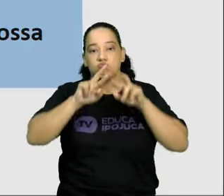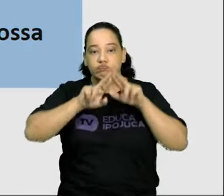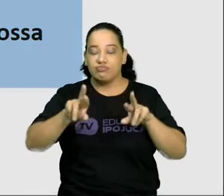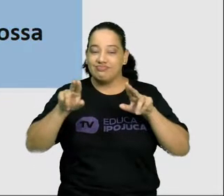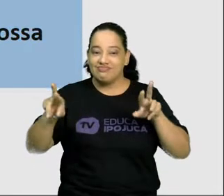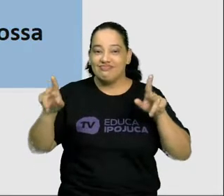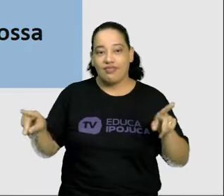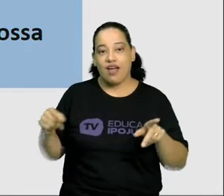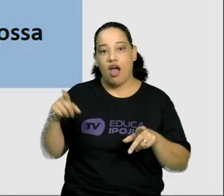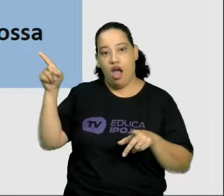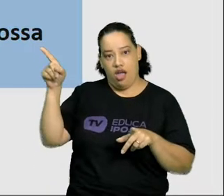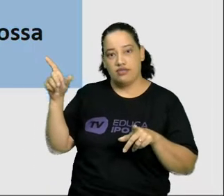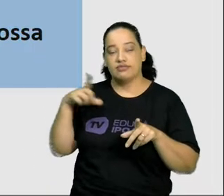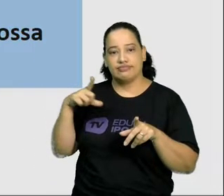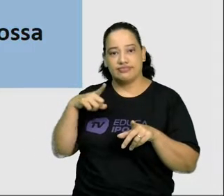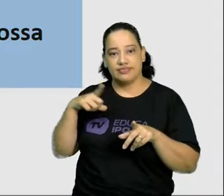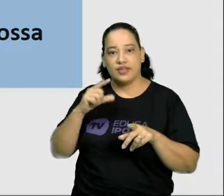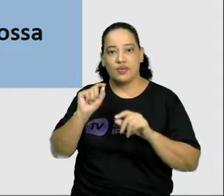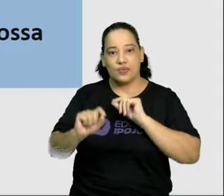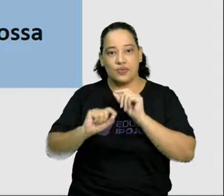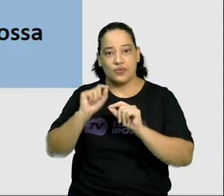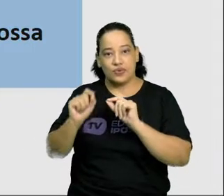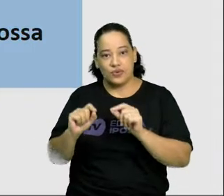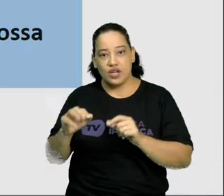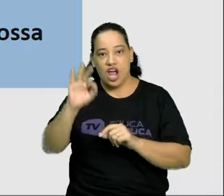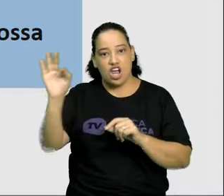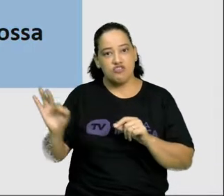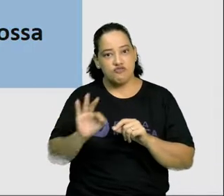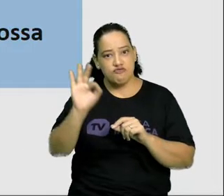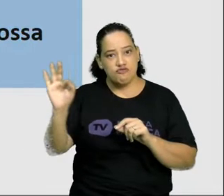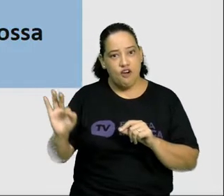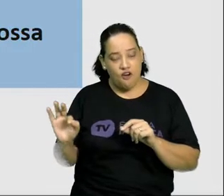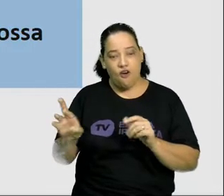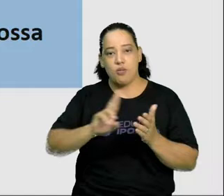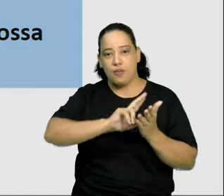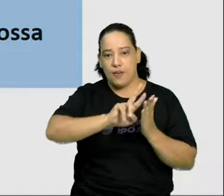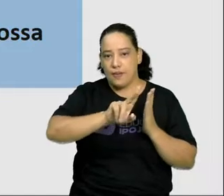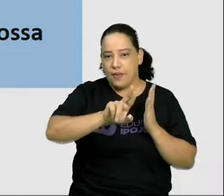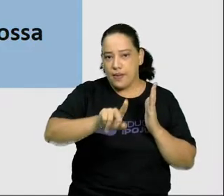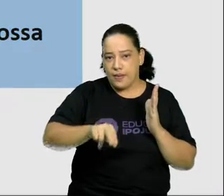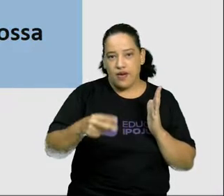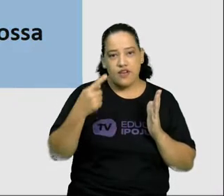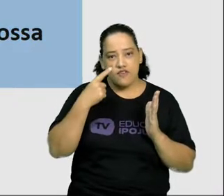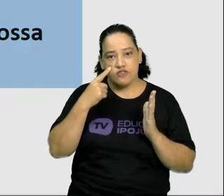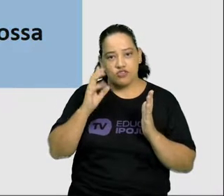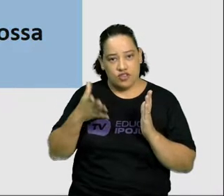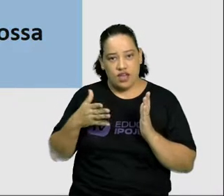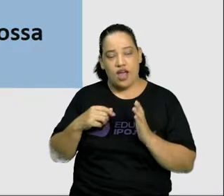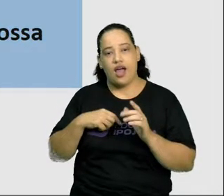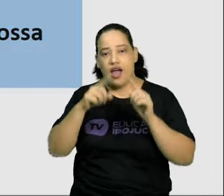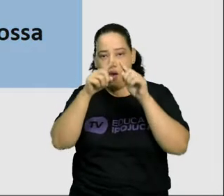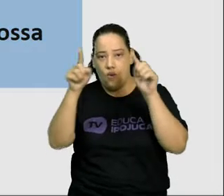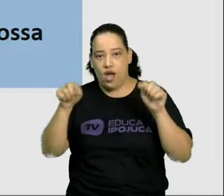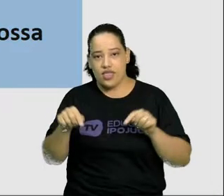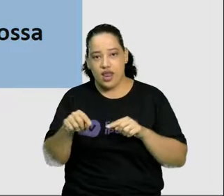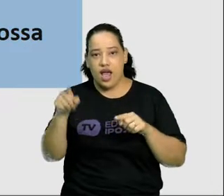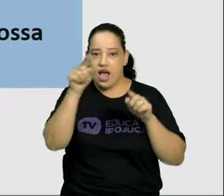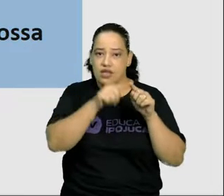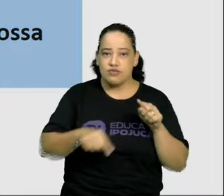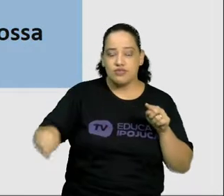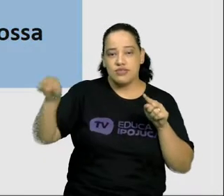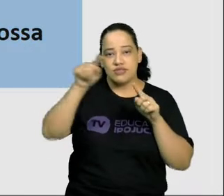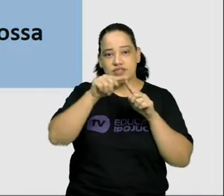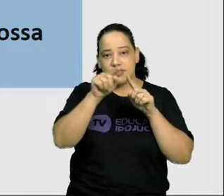Nessa tela, aparecem as formas geométricas, como eu já falei anteriormente para vocês, né? Quadrado, círculo,